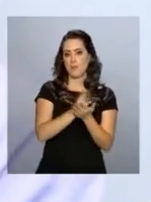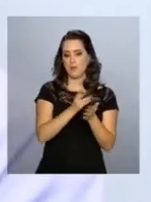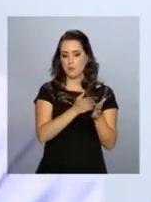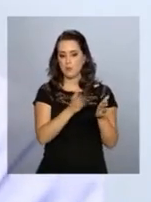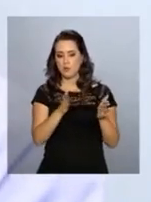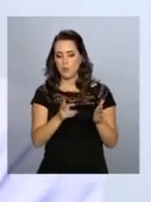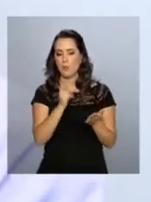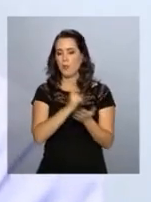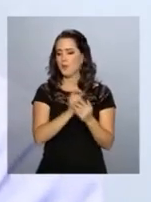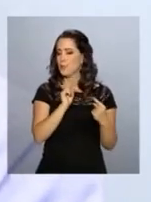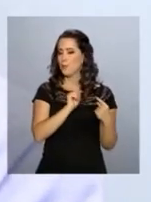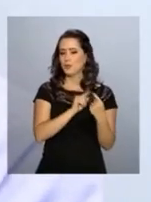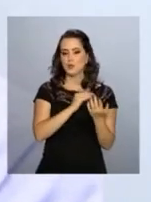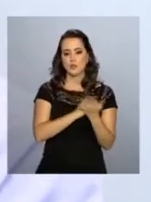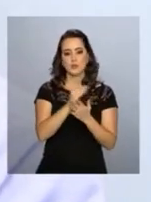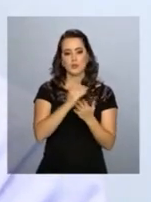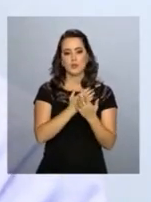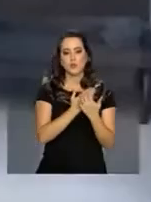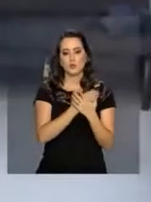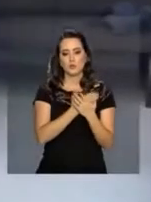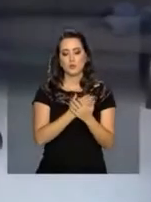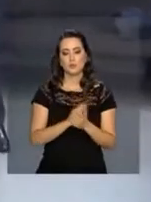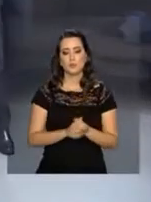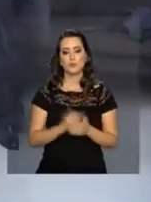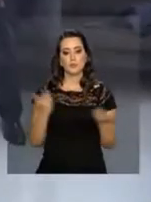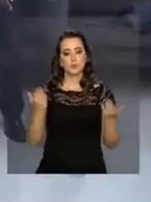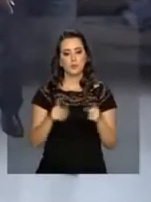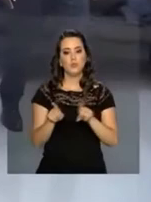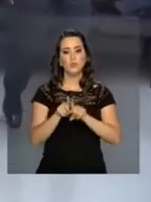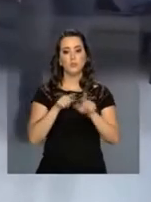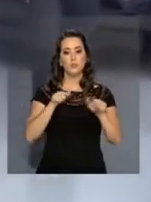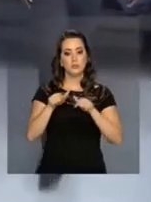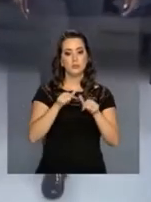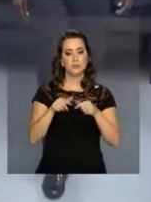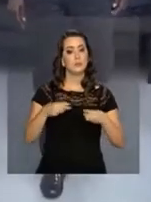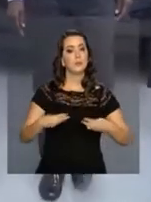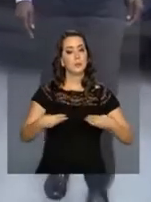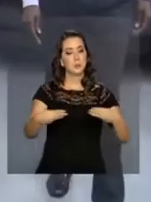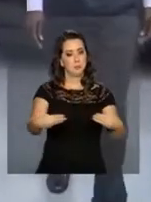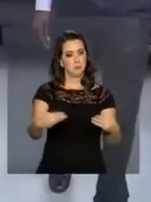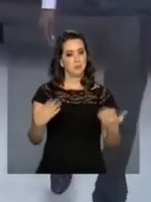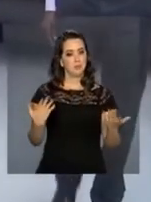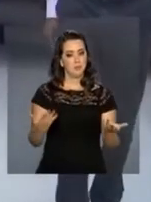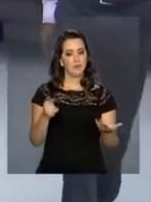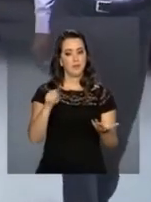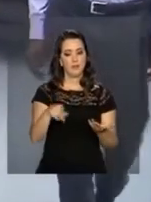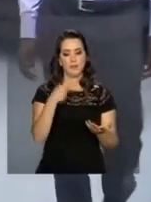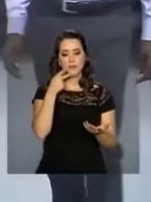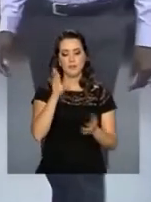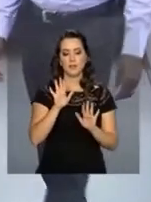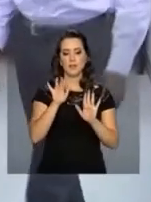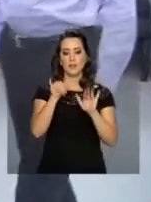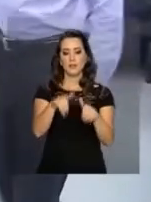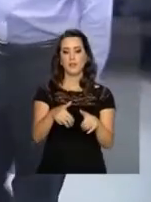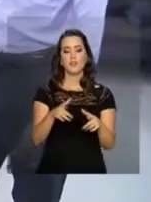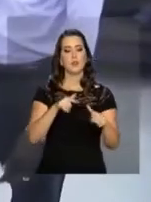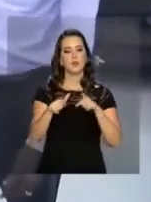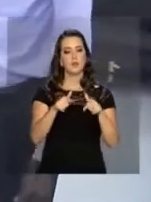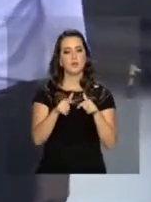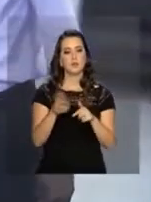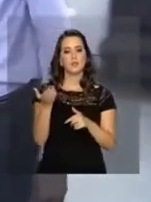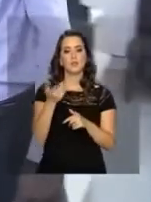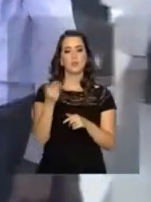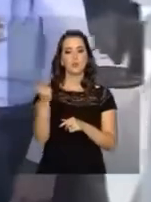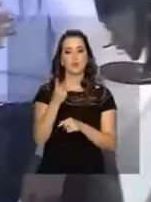com o mesmo propósito inicial de estudar. Hoje, ele também trabalha na esplanada dos ministérios. E quando termina a jornada,